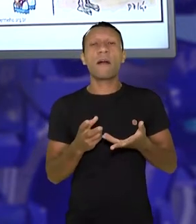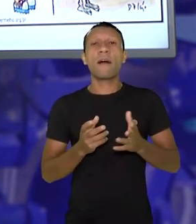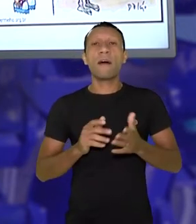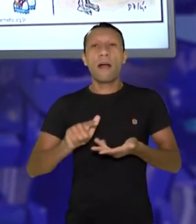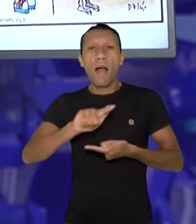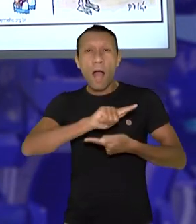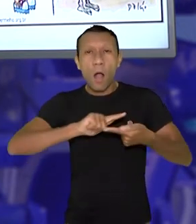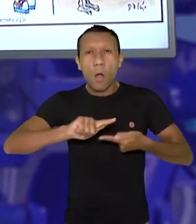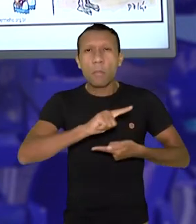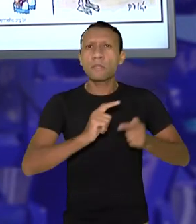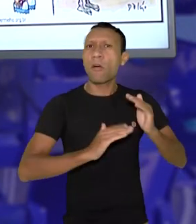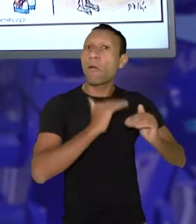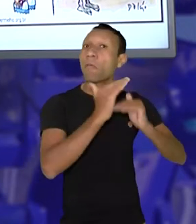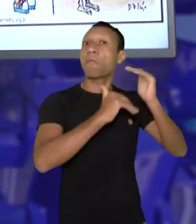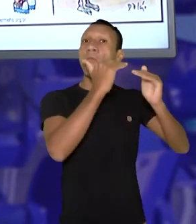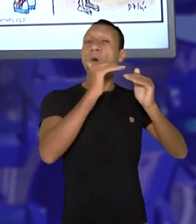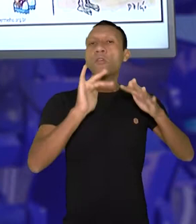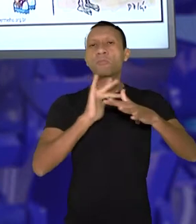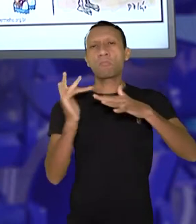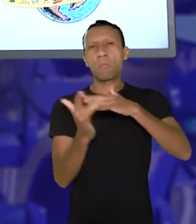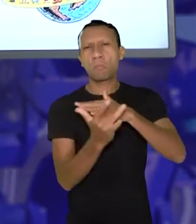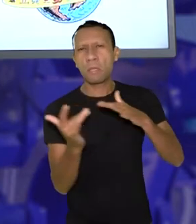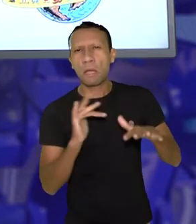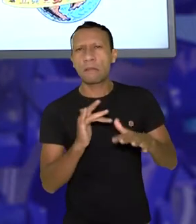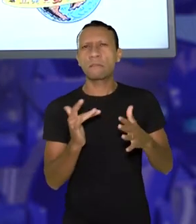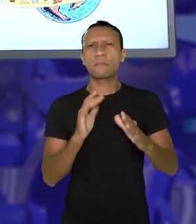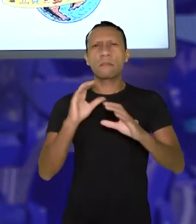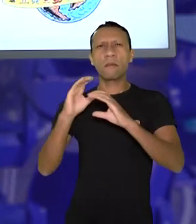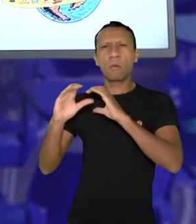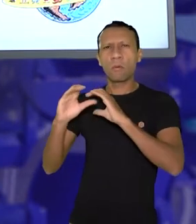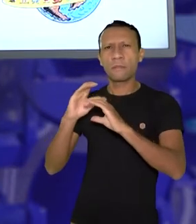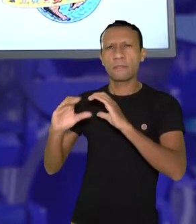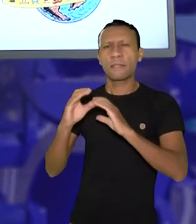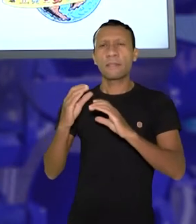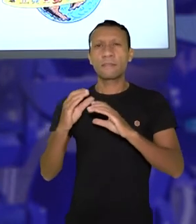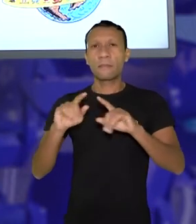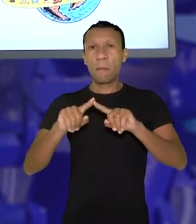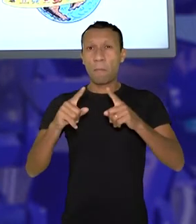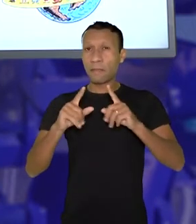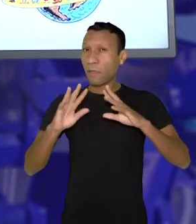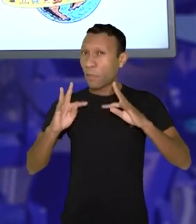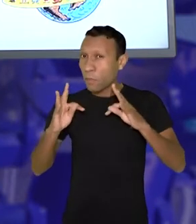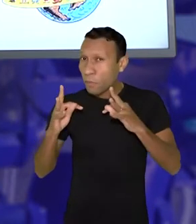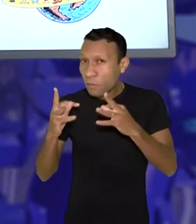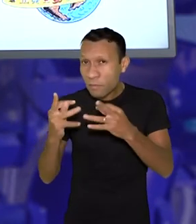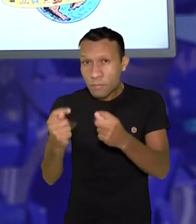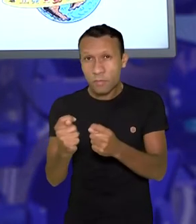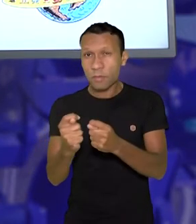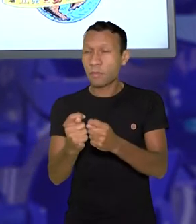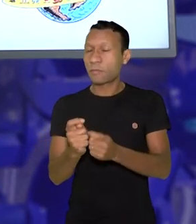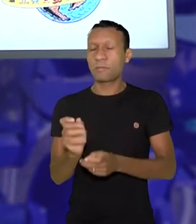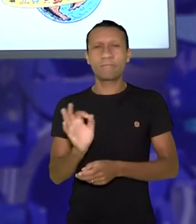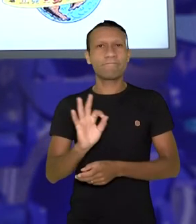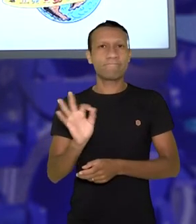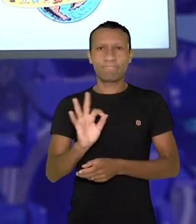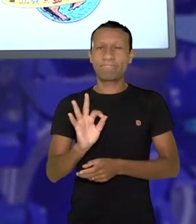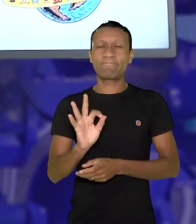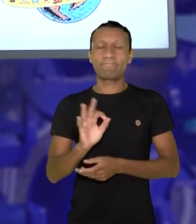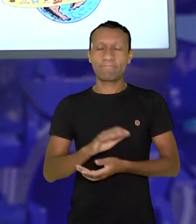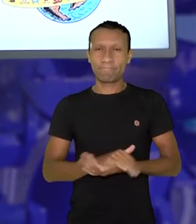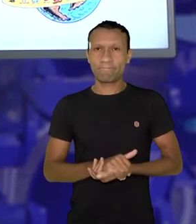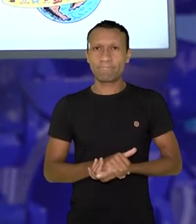meios de transporte, traga avanços nos meios de comunicação, ela de fato não vai servir a todo mundo, né? É